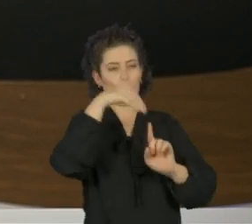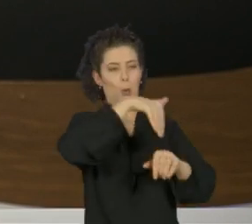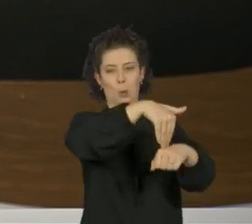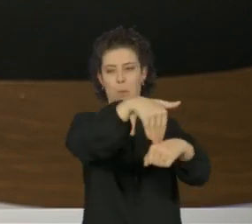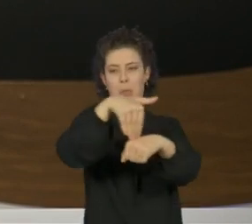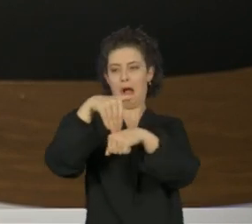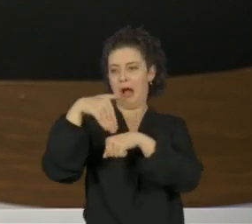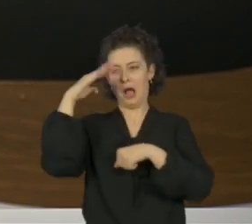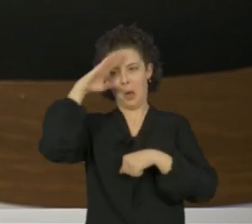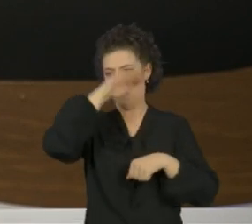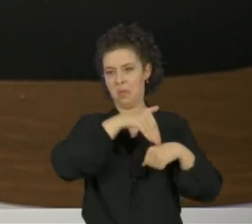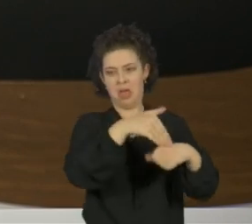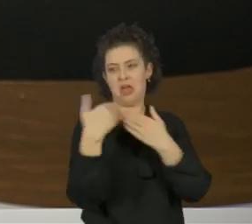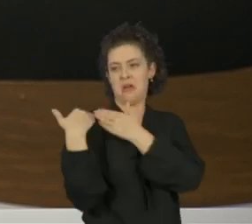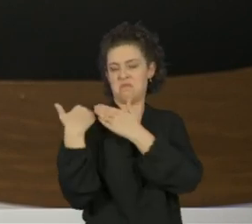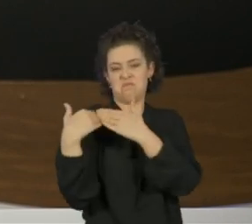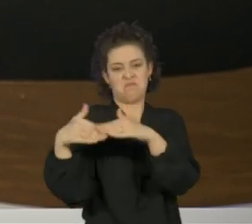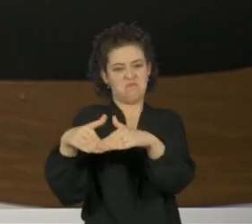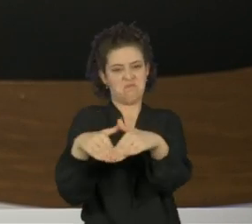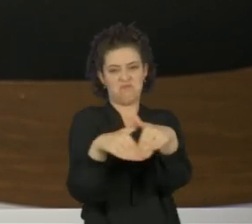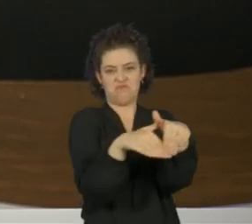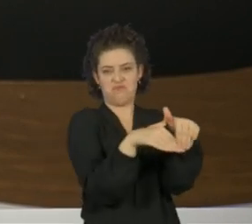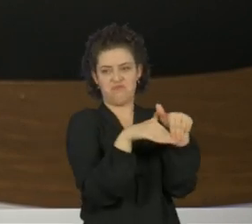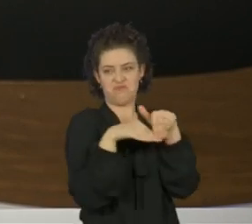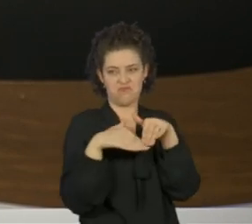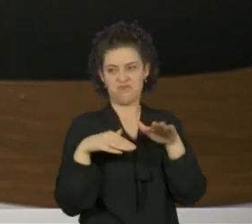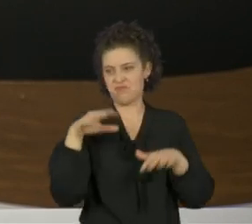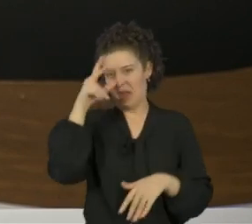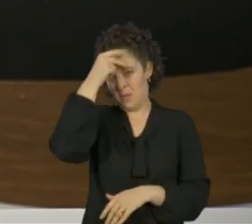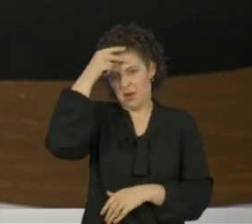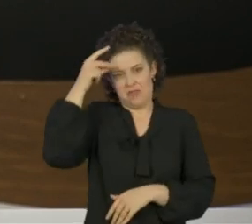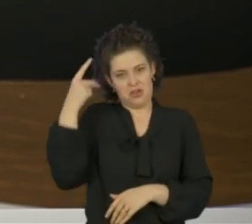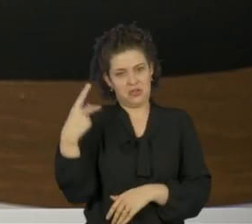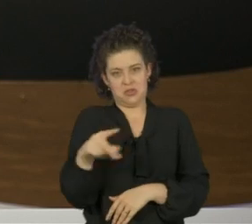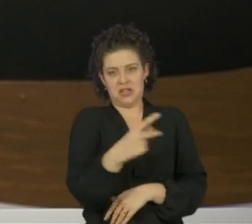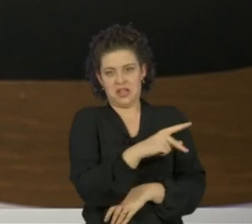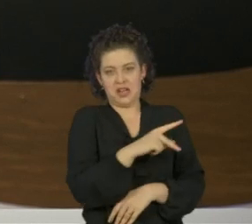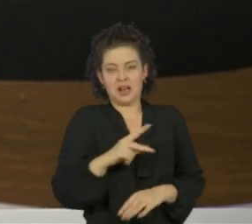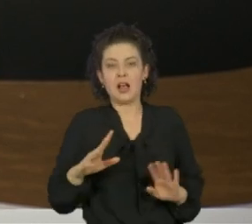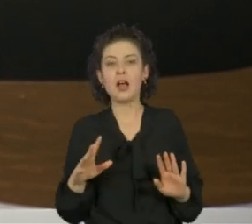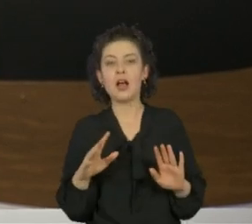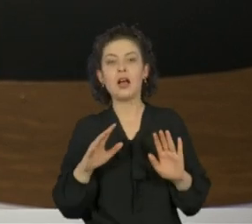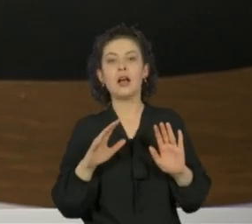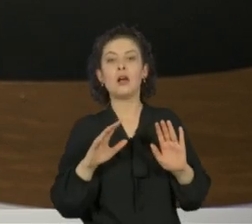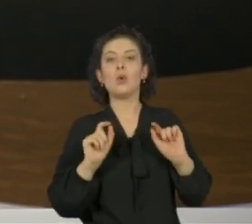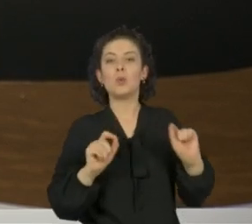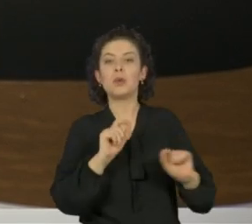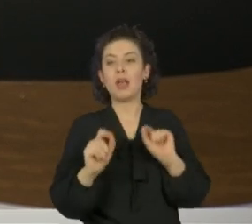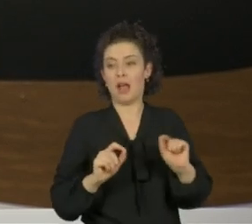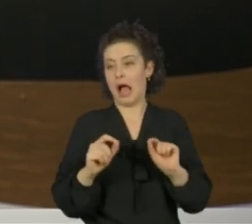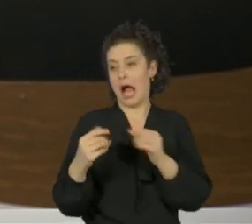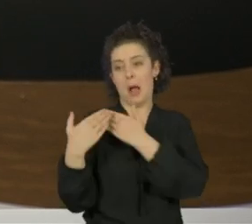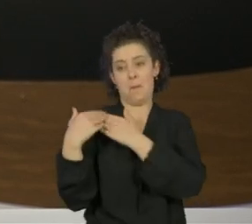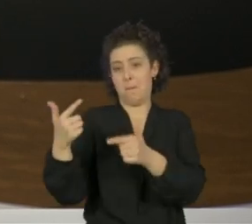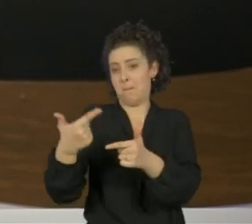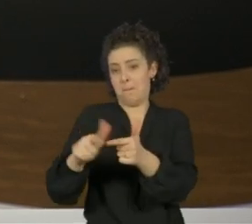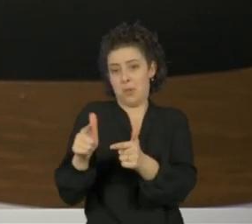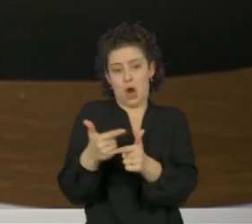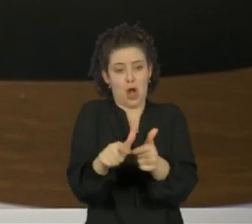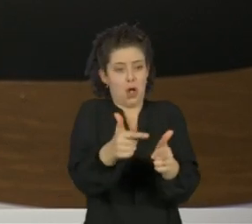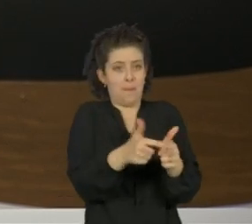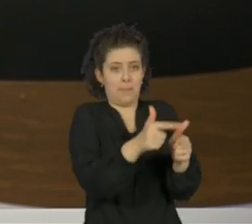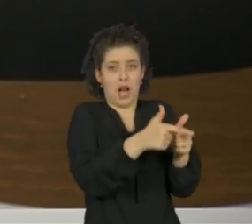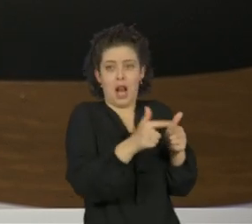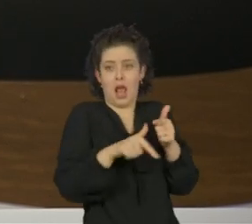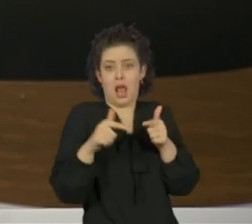municípios total responsabilidade pelo combate à Covid-19, dizendo quase que quem pariu Matheus que o embale e que não é